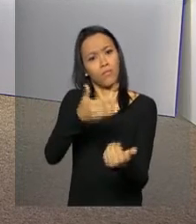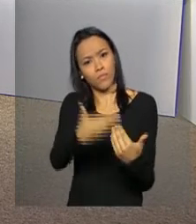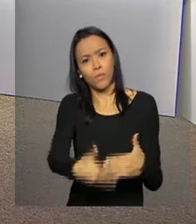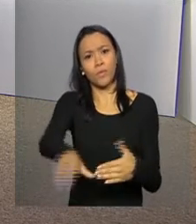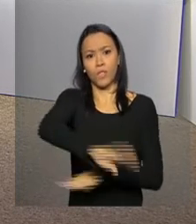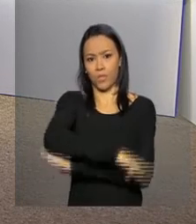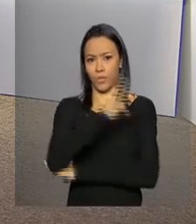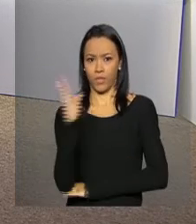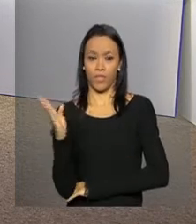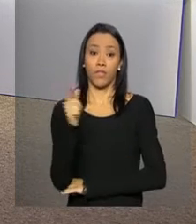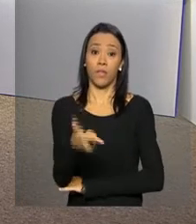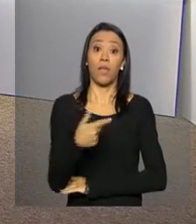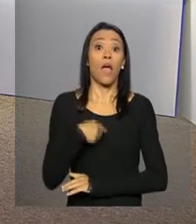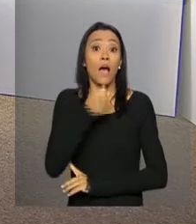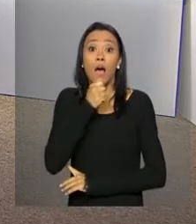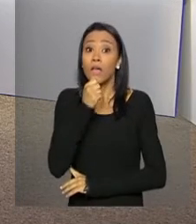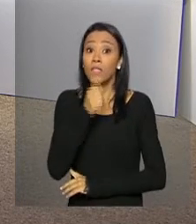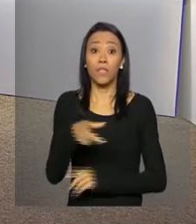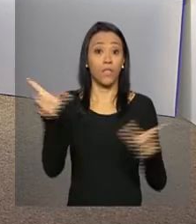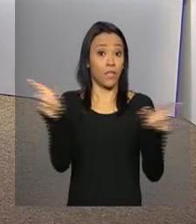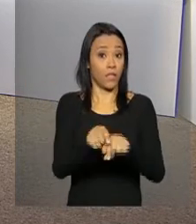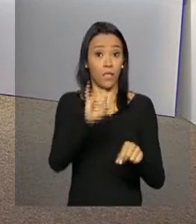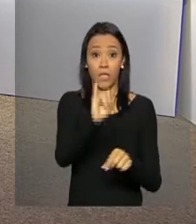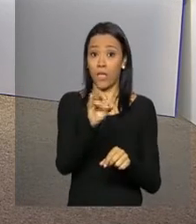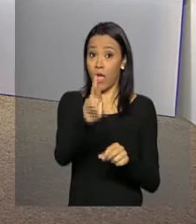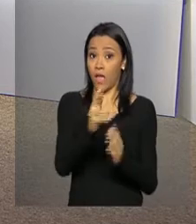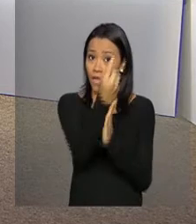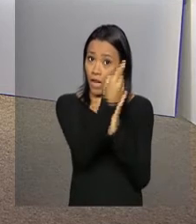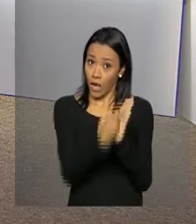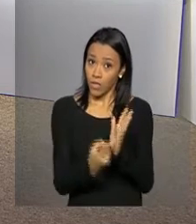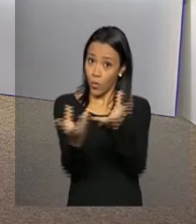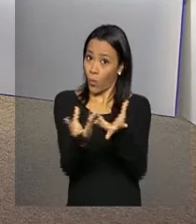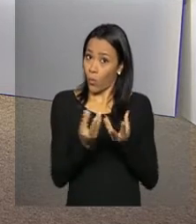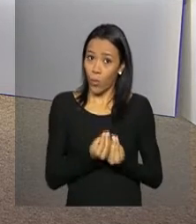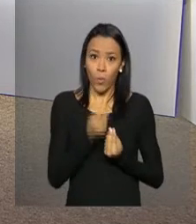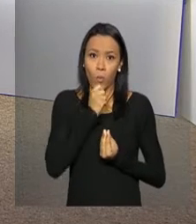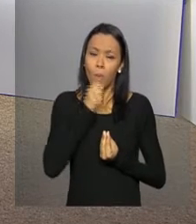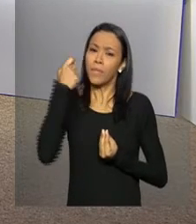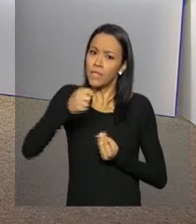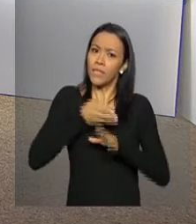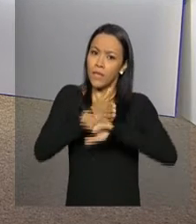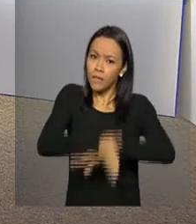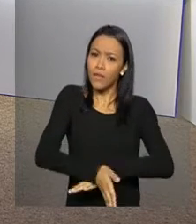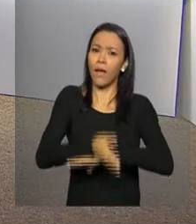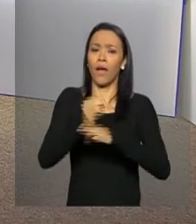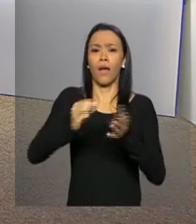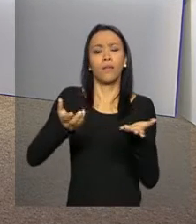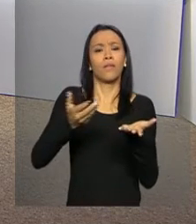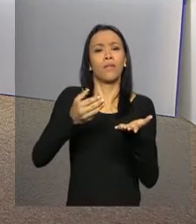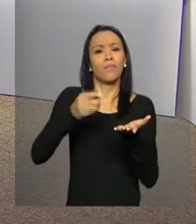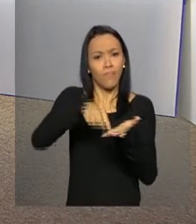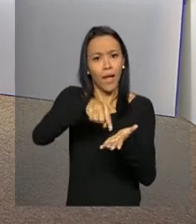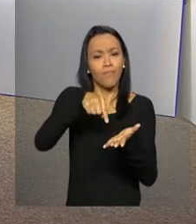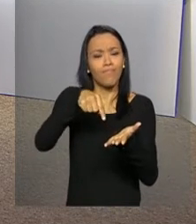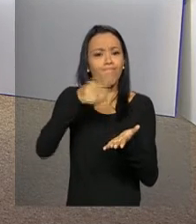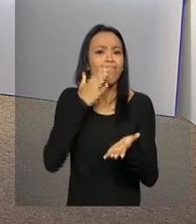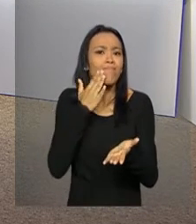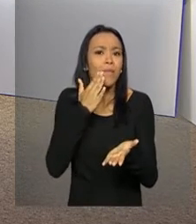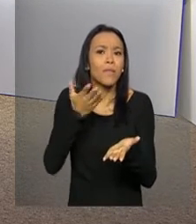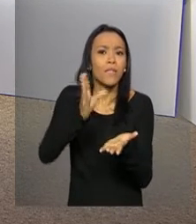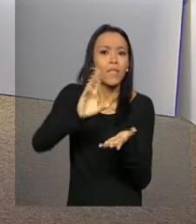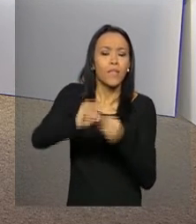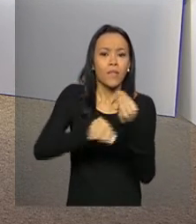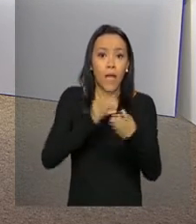contribuintes que ainda não entregaram a declaração do Imposto de Renda da pessoa física devem baixar o programa atualizado. A versão mais